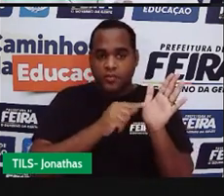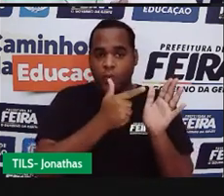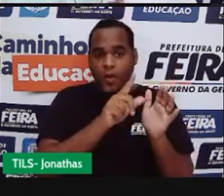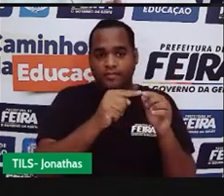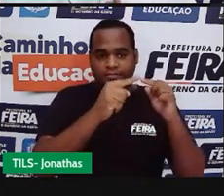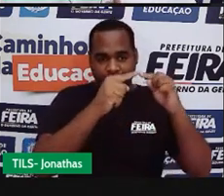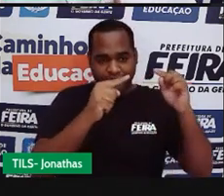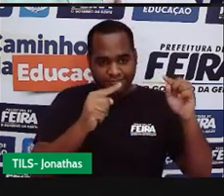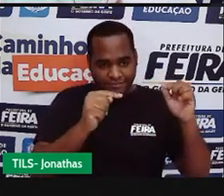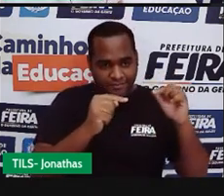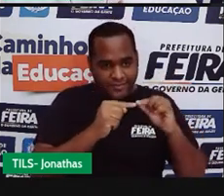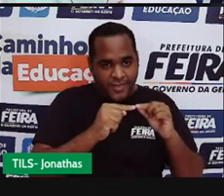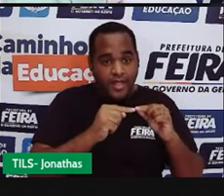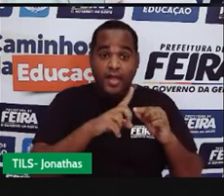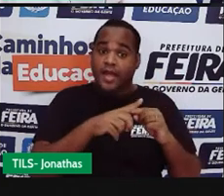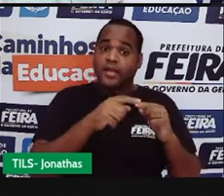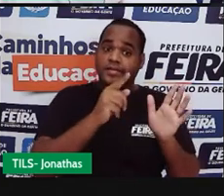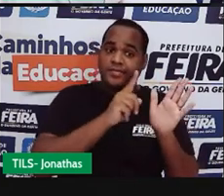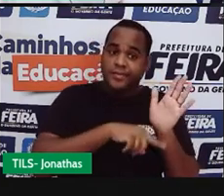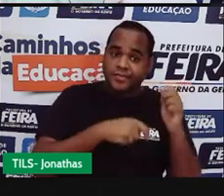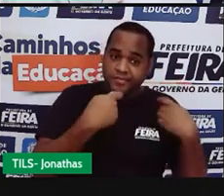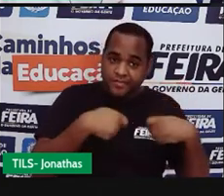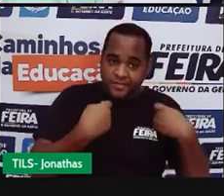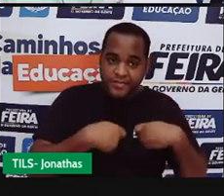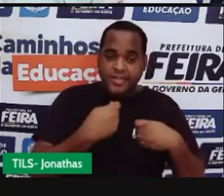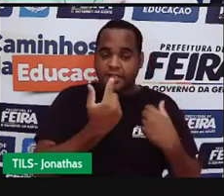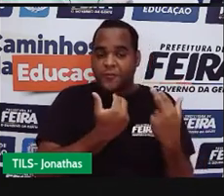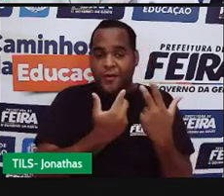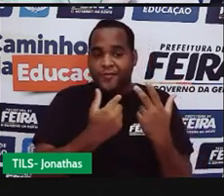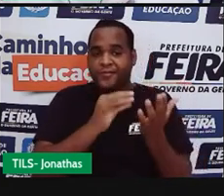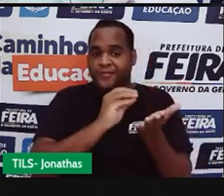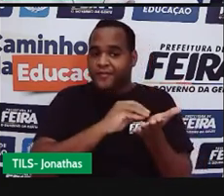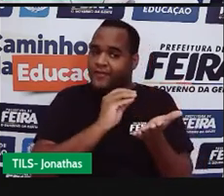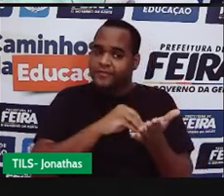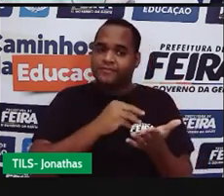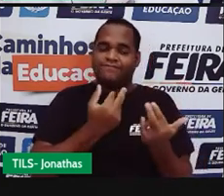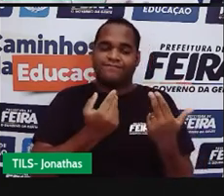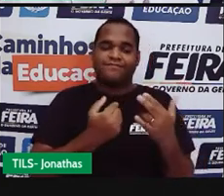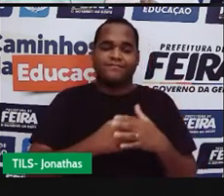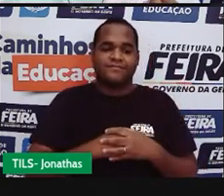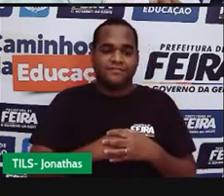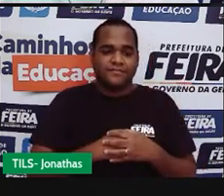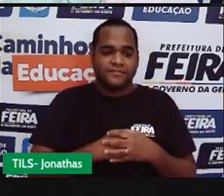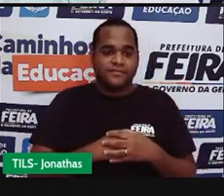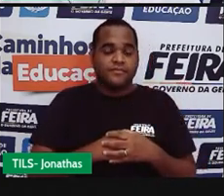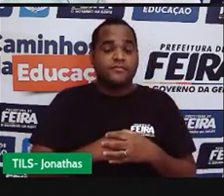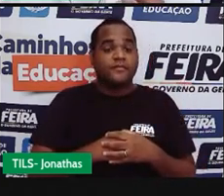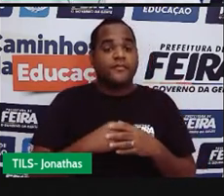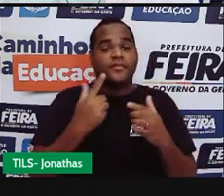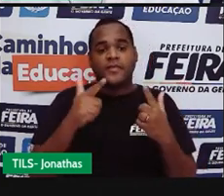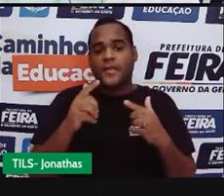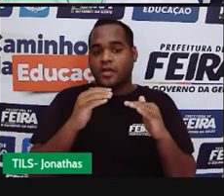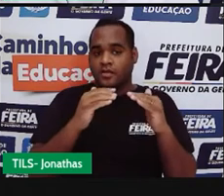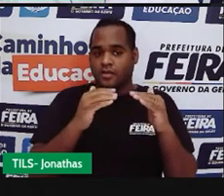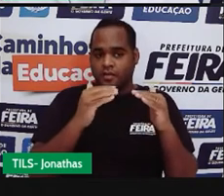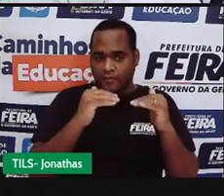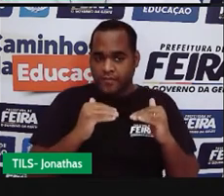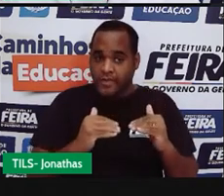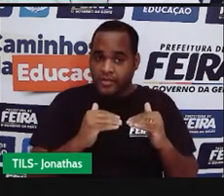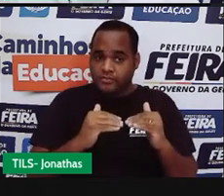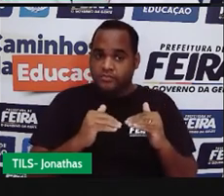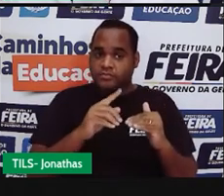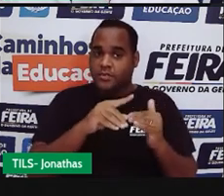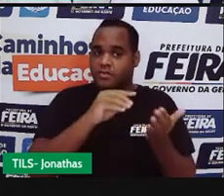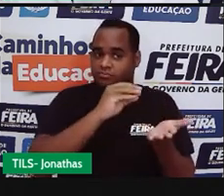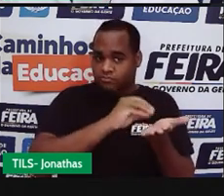o resultado tem que ser menor do que o lado que sobrou. Quando você faz a conta de mais com